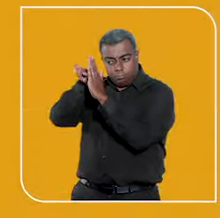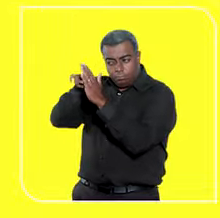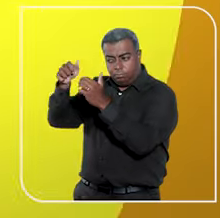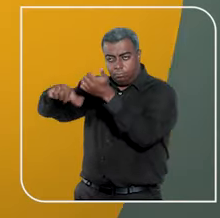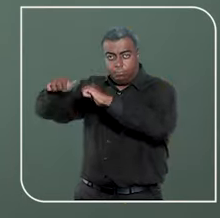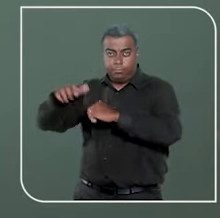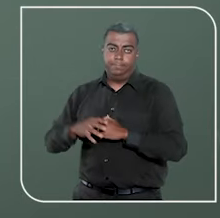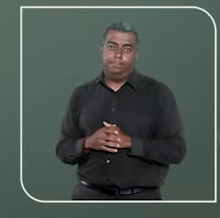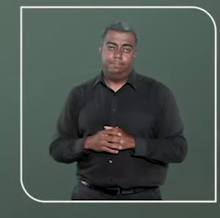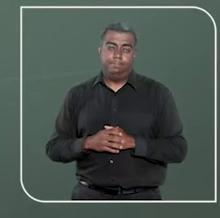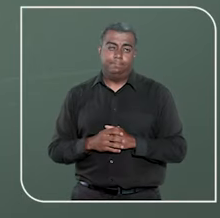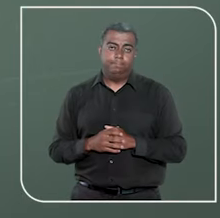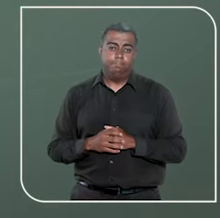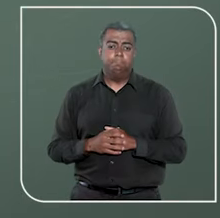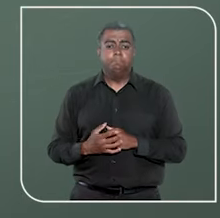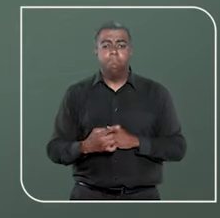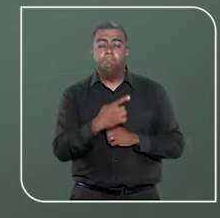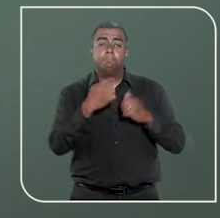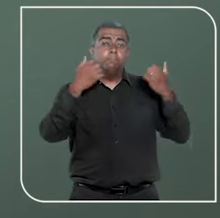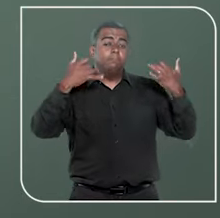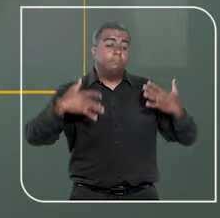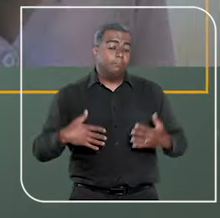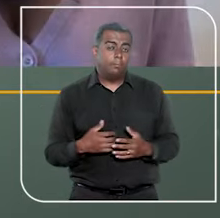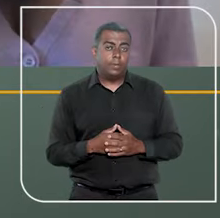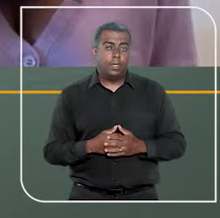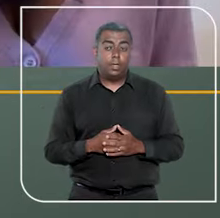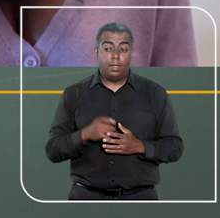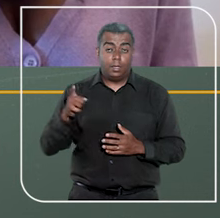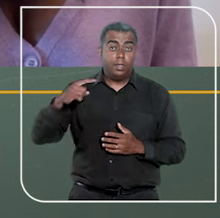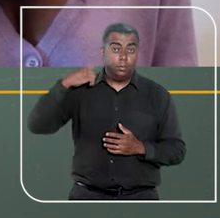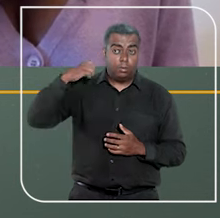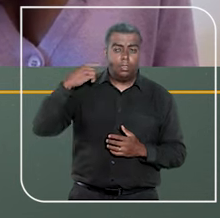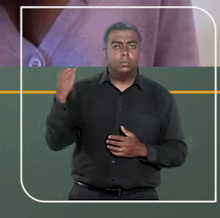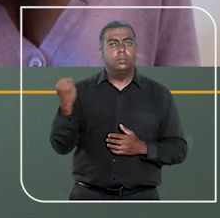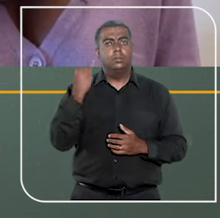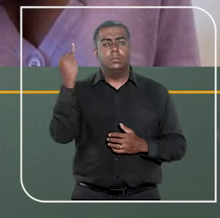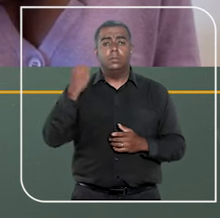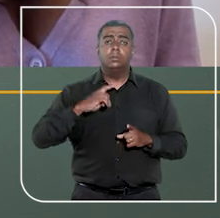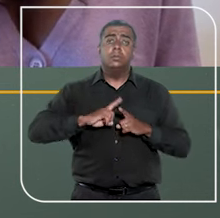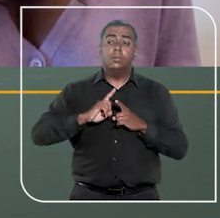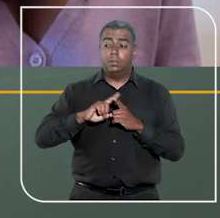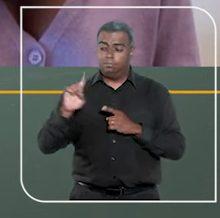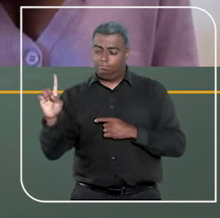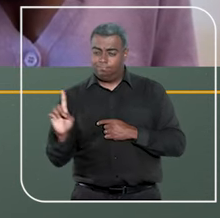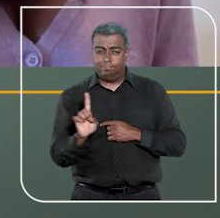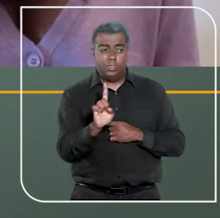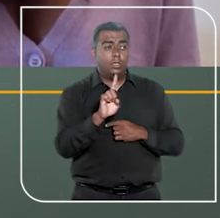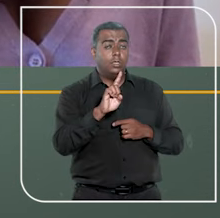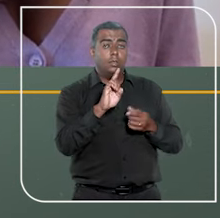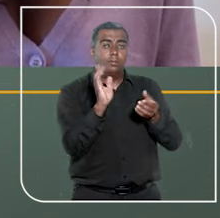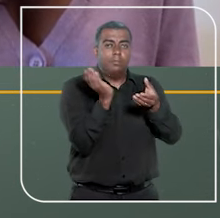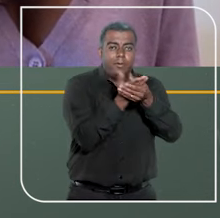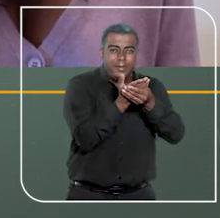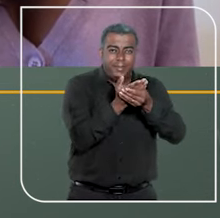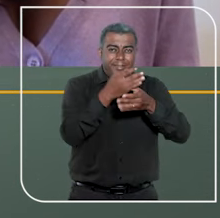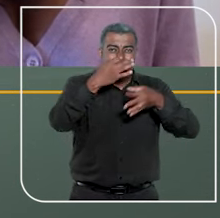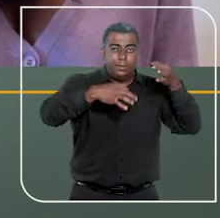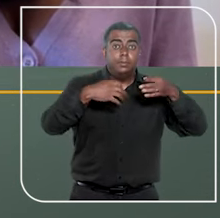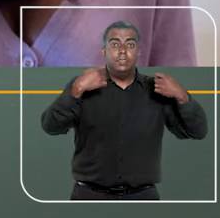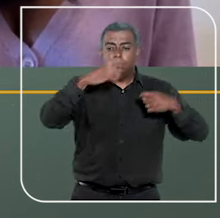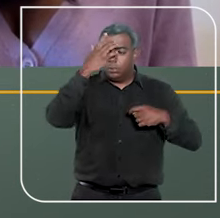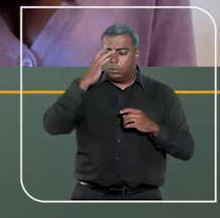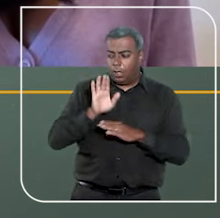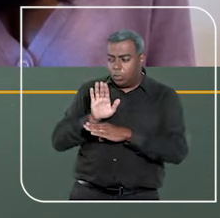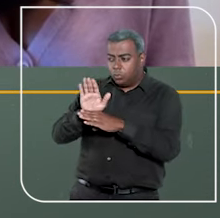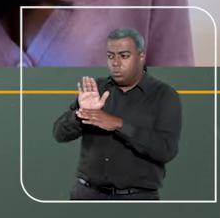Brasil. A atividade da advocacia é essencial porque quando os pleitos chegam na justiça, é preciso que tenha alguém para poder